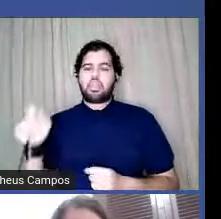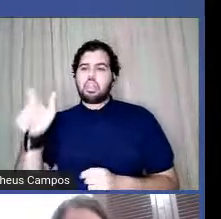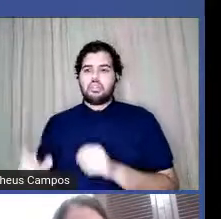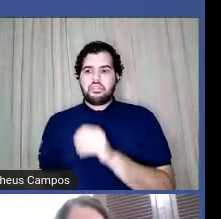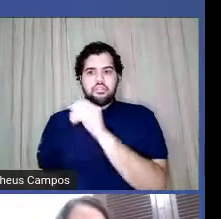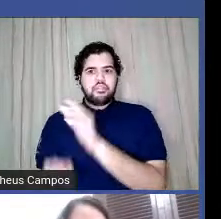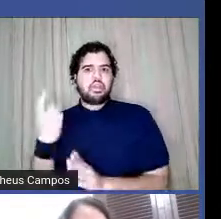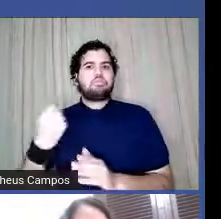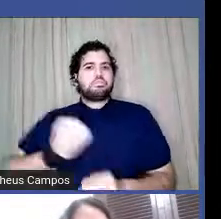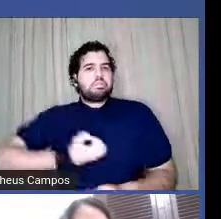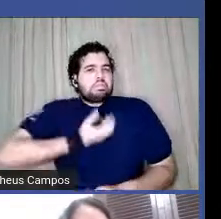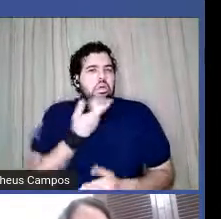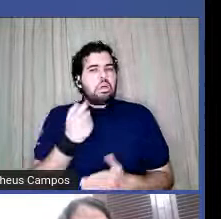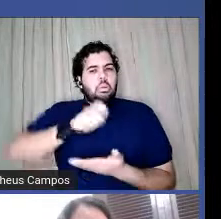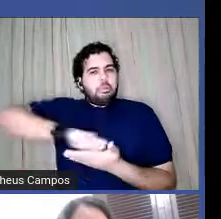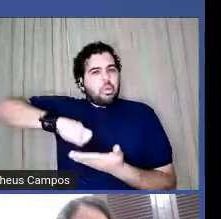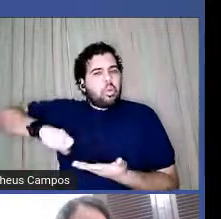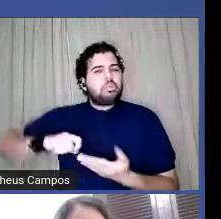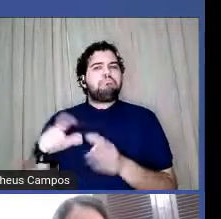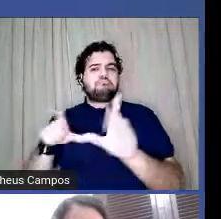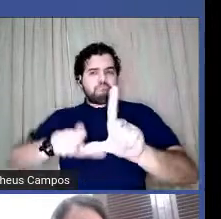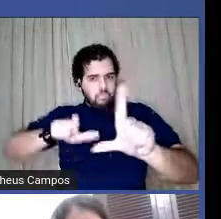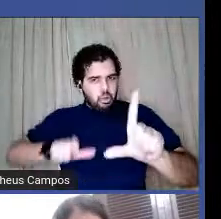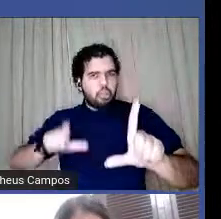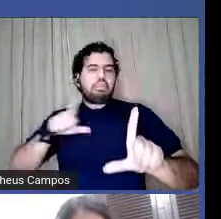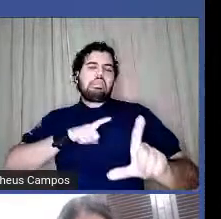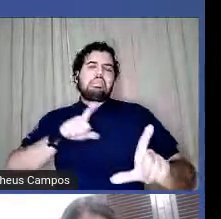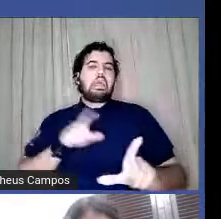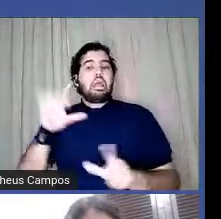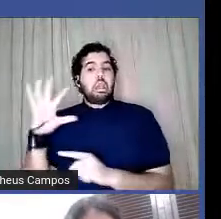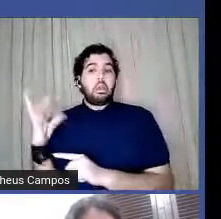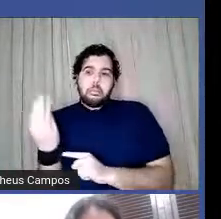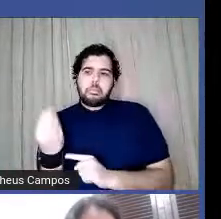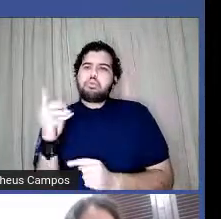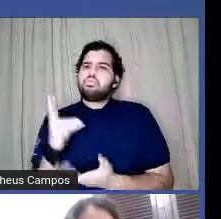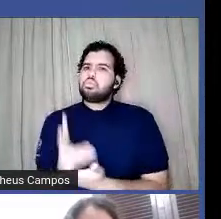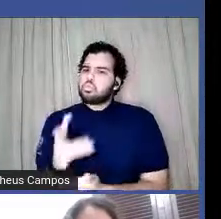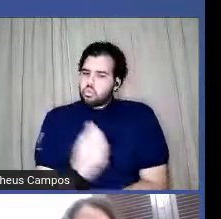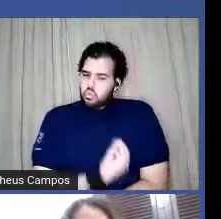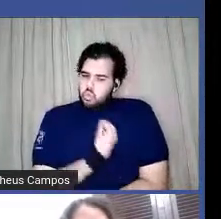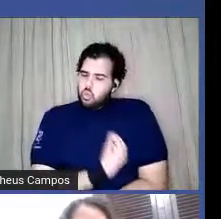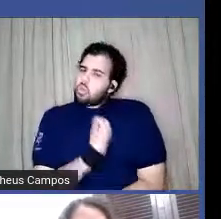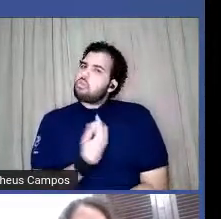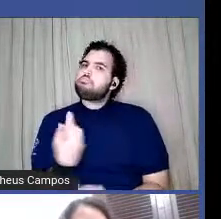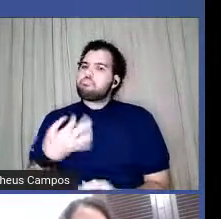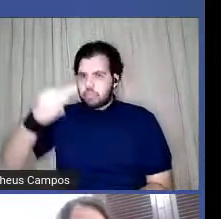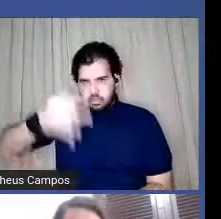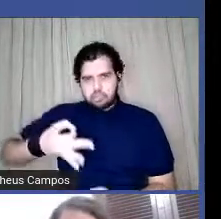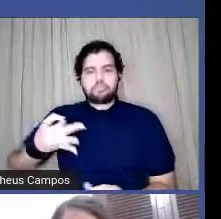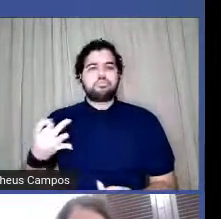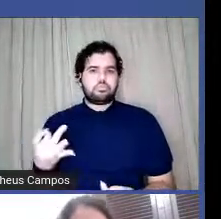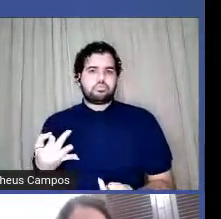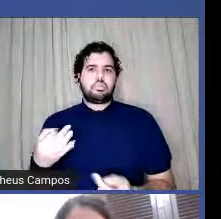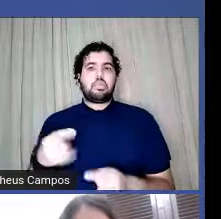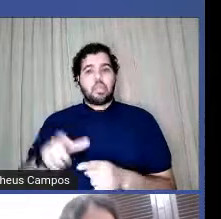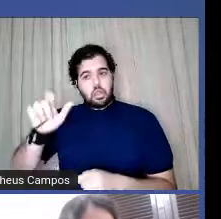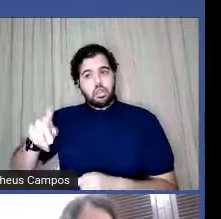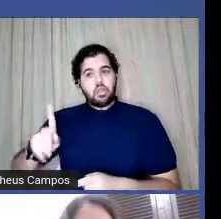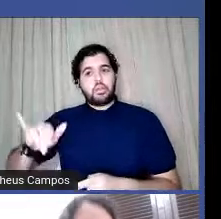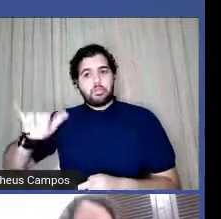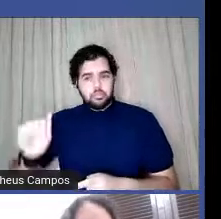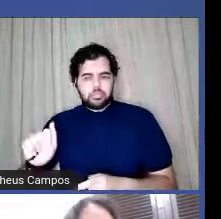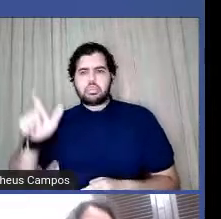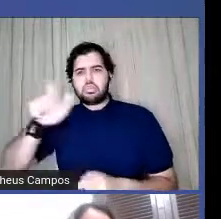independente também, e que tem a arte como modo de sobrevivência, certo? A Mica é uma